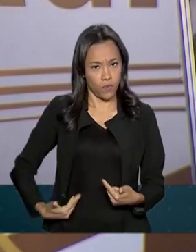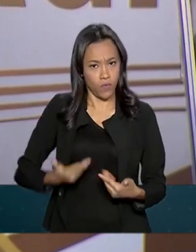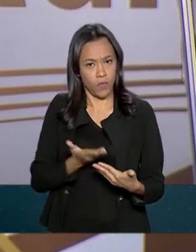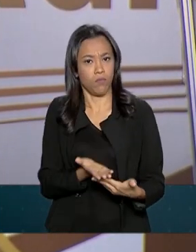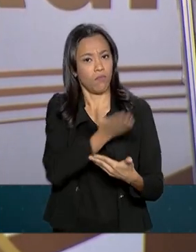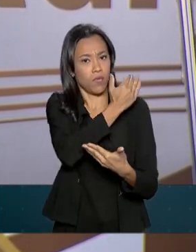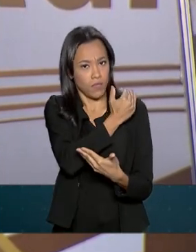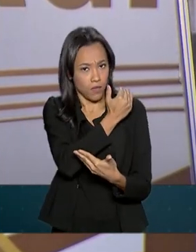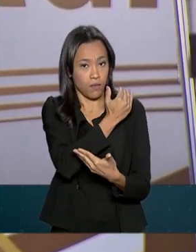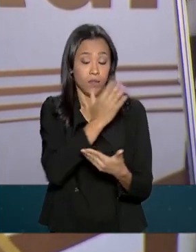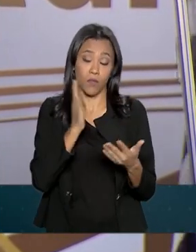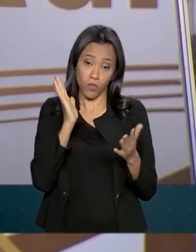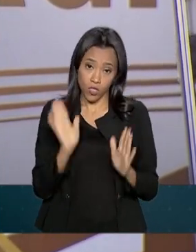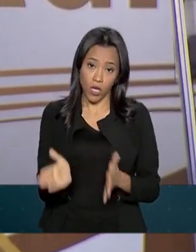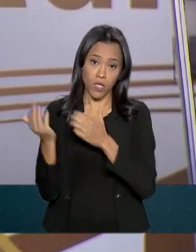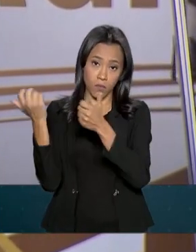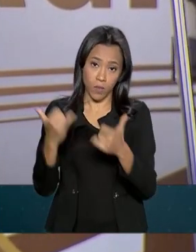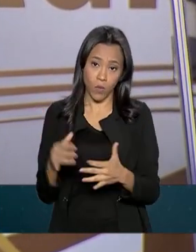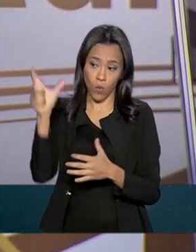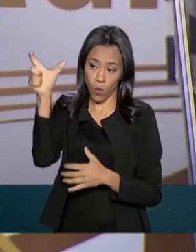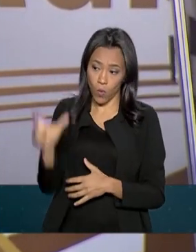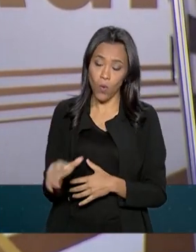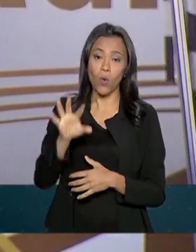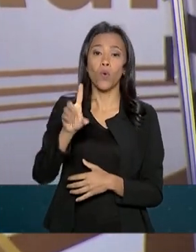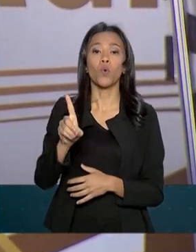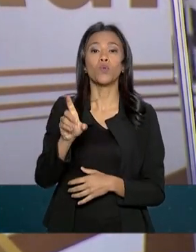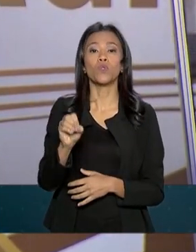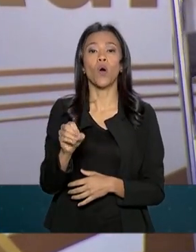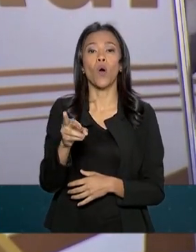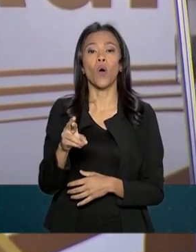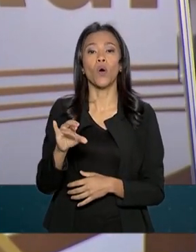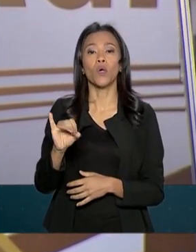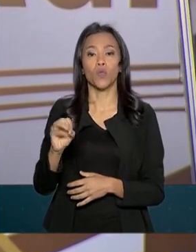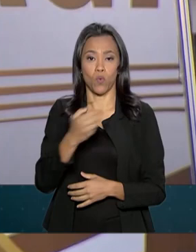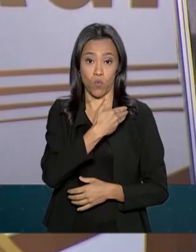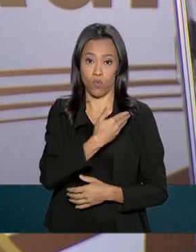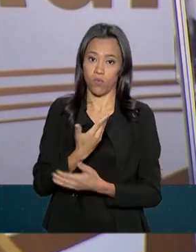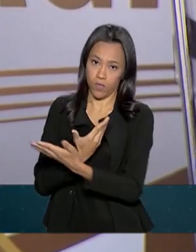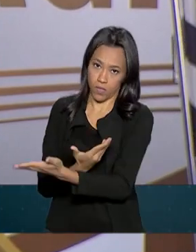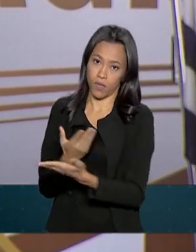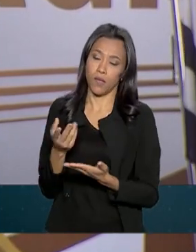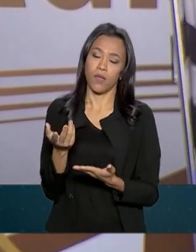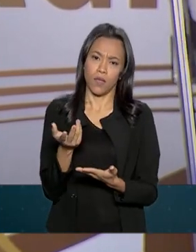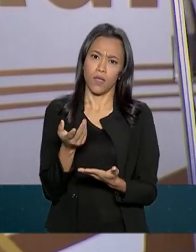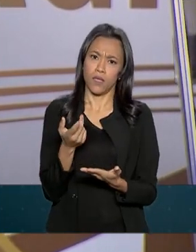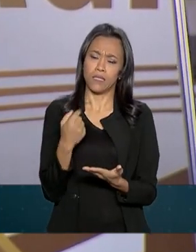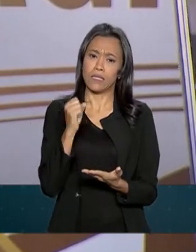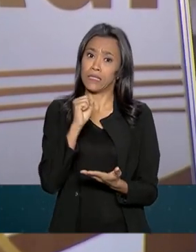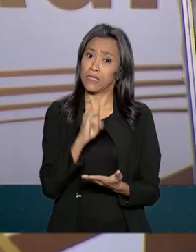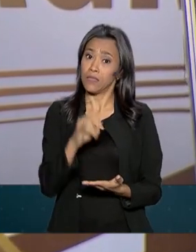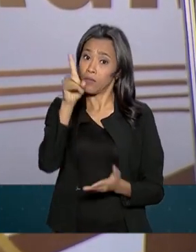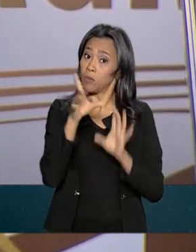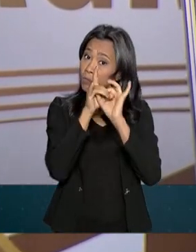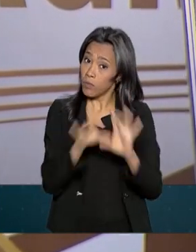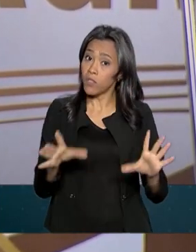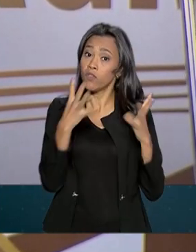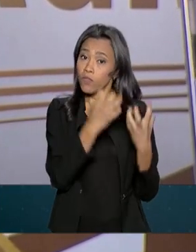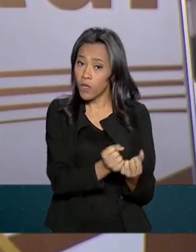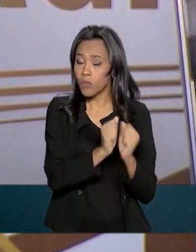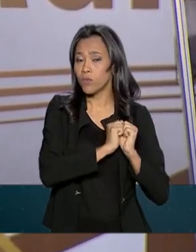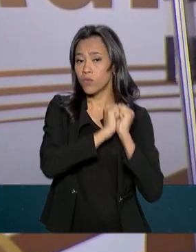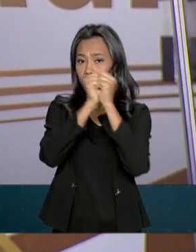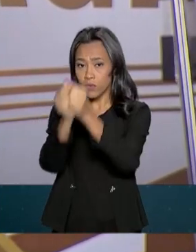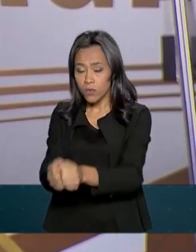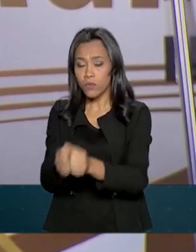Como disse o Dória aqui, se Deus quiser estaremos juntos na China, até para desfazer aquela imagem que